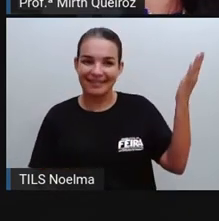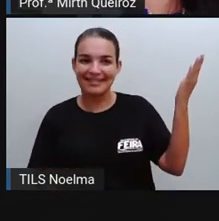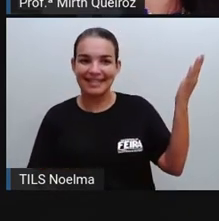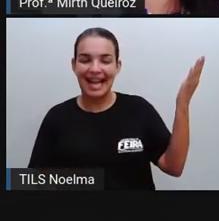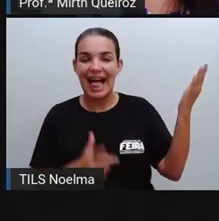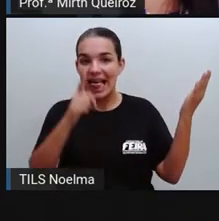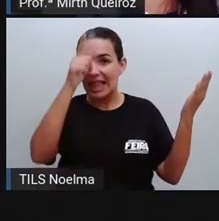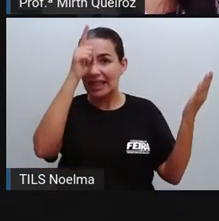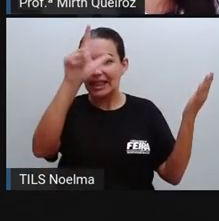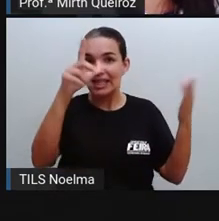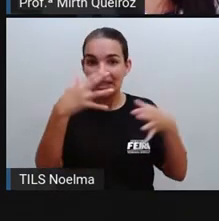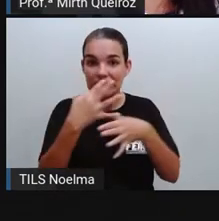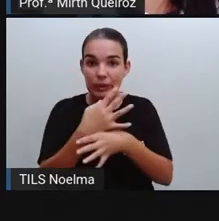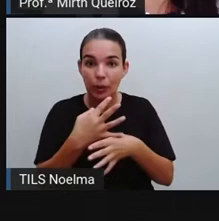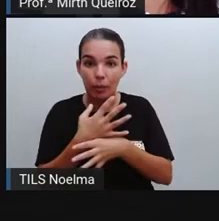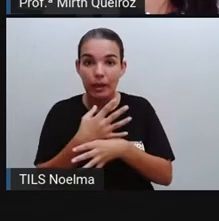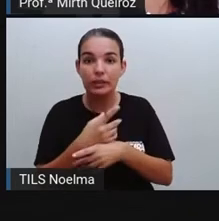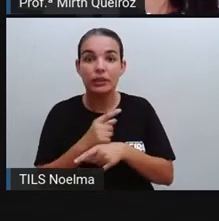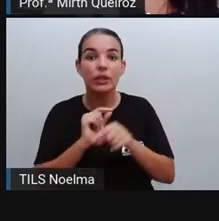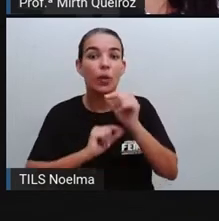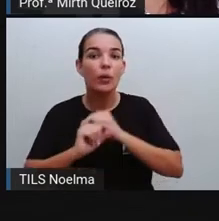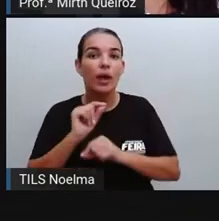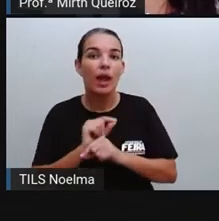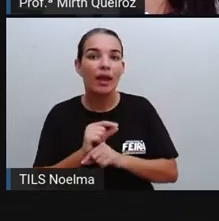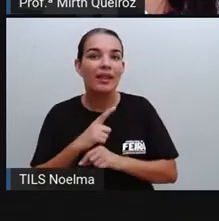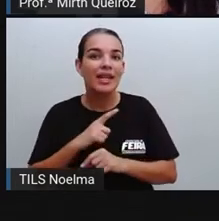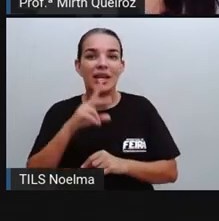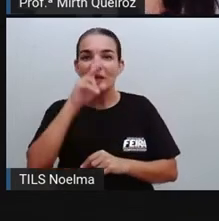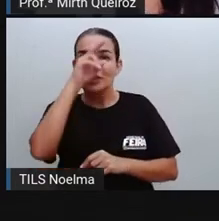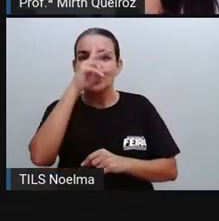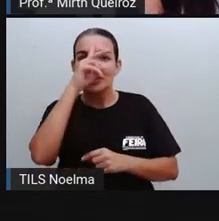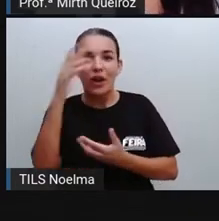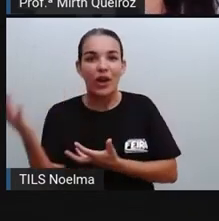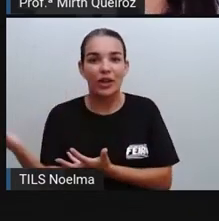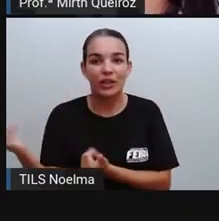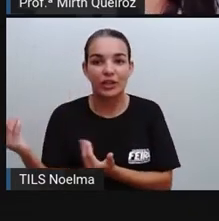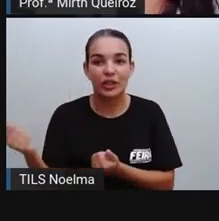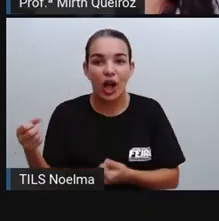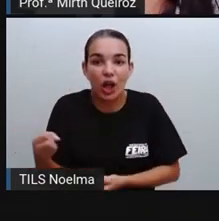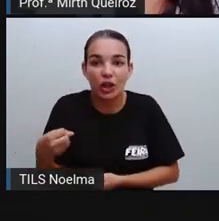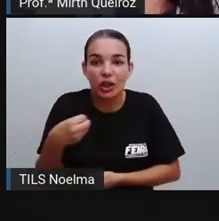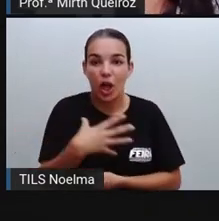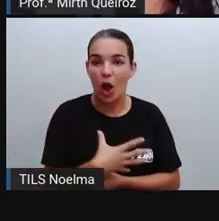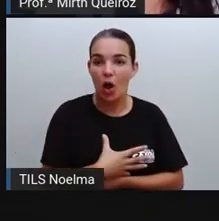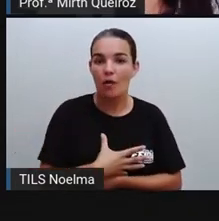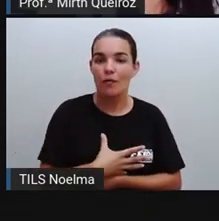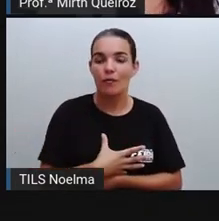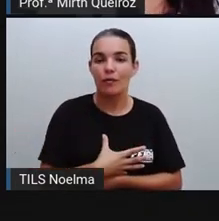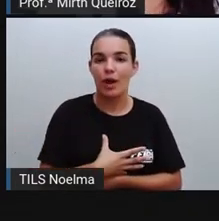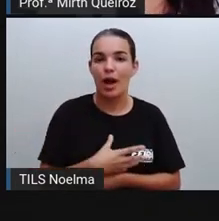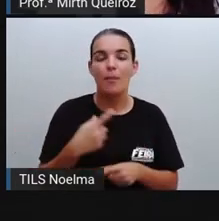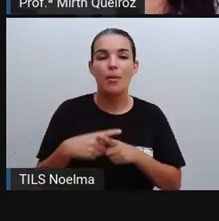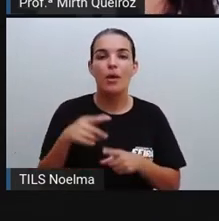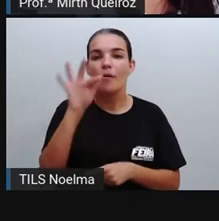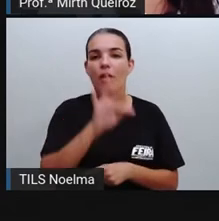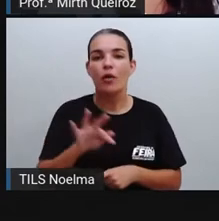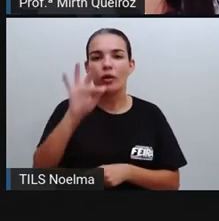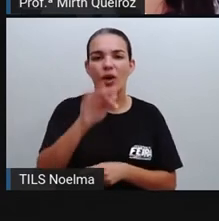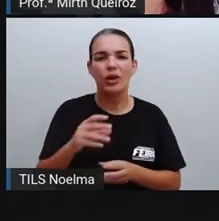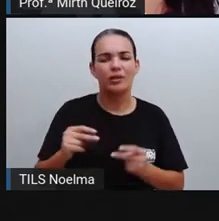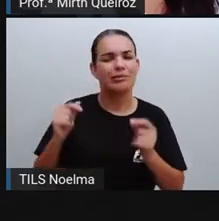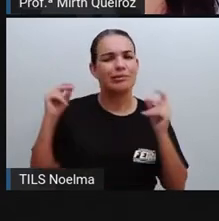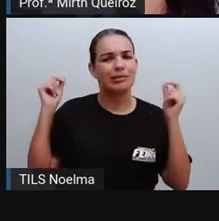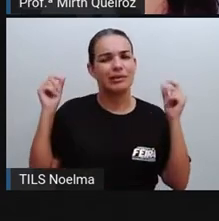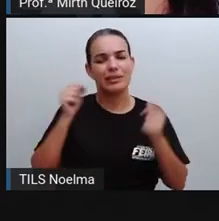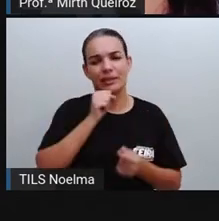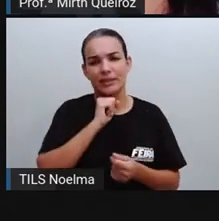urbanas, elas são histórias mais modernas, né? Ao contrário aí das lendas folclóricas, que têm